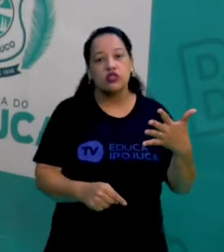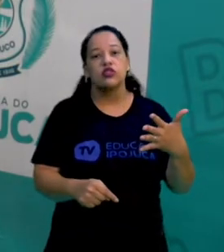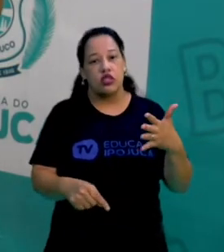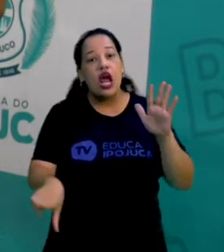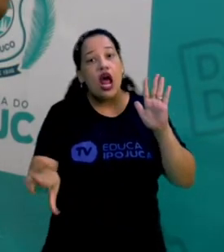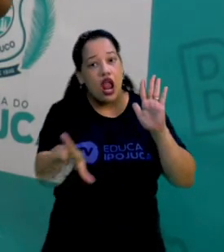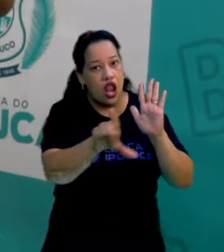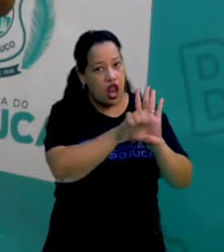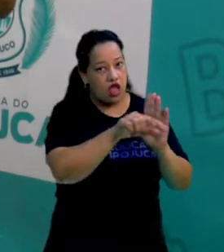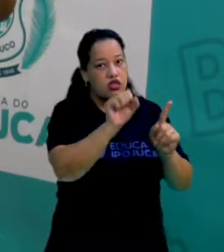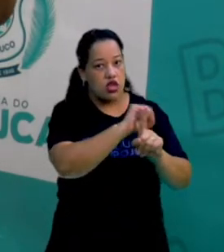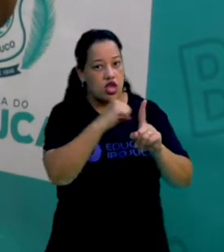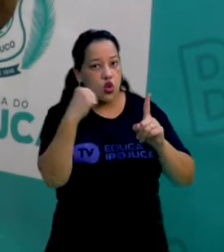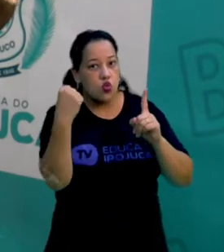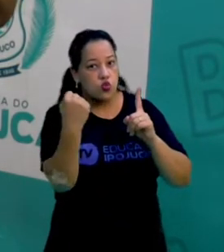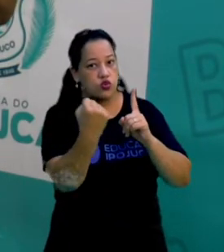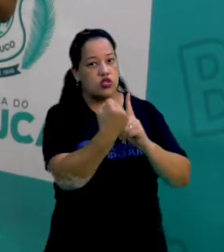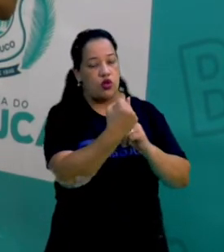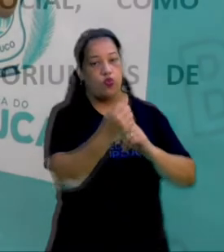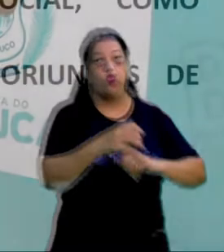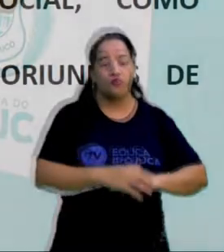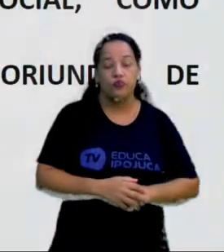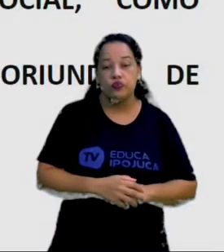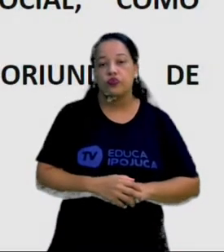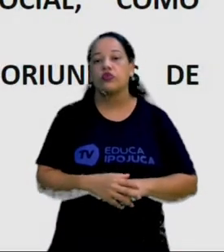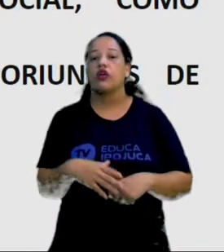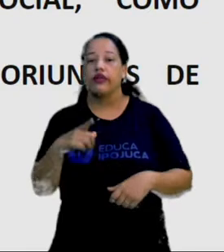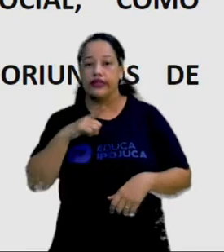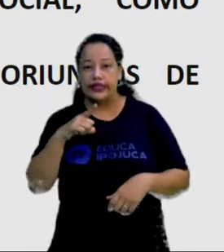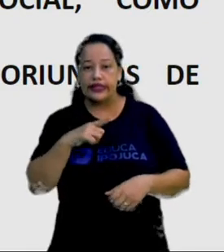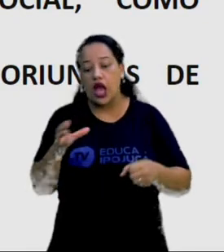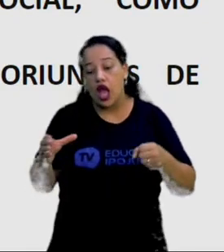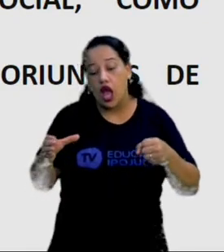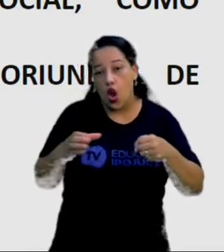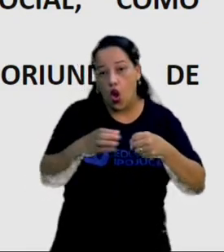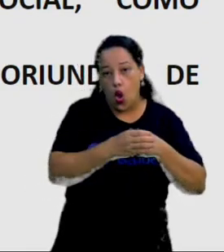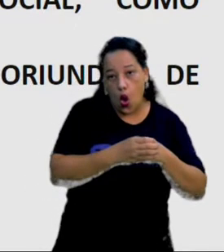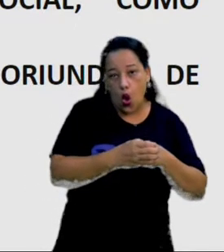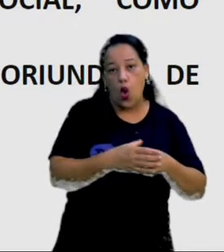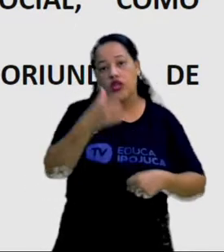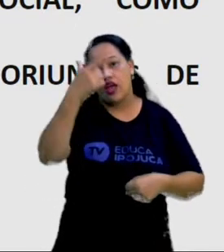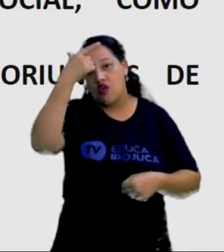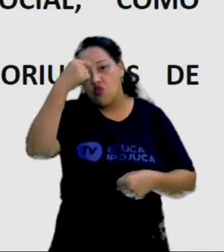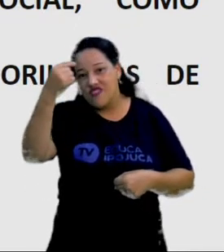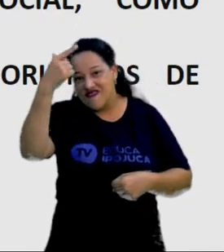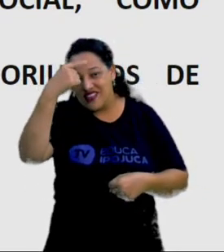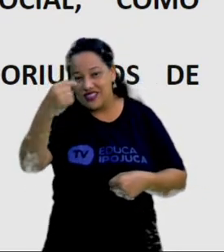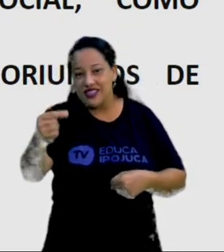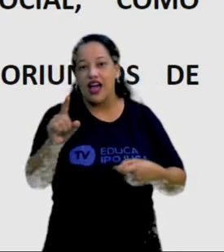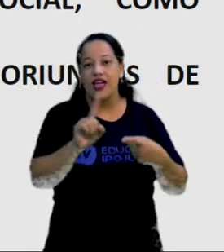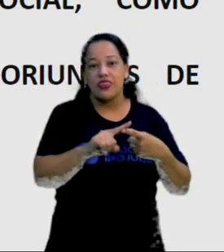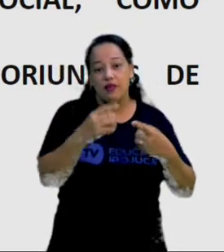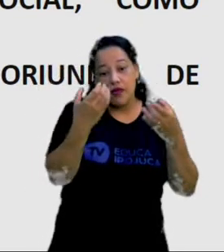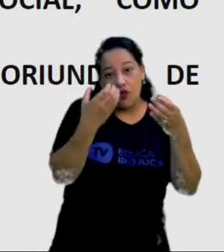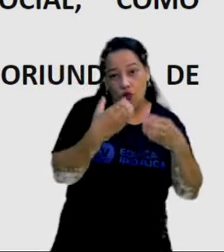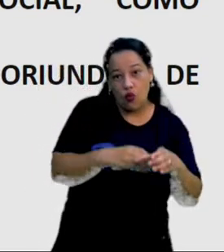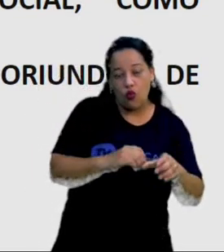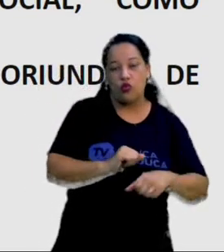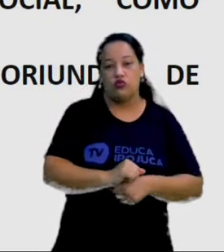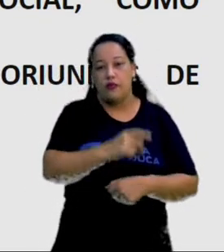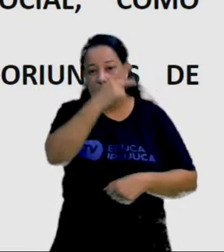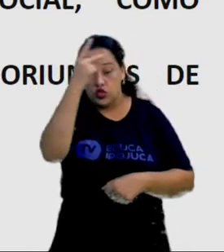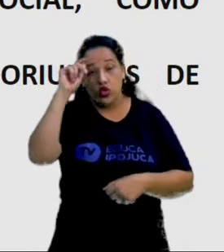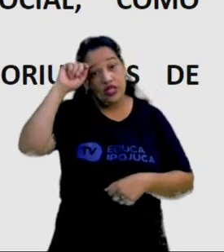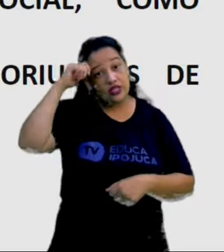Social. As cotas em universidades públicas e concursos públicos para negros e